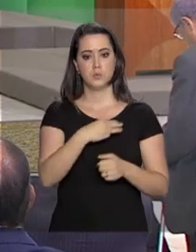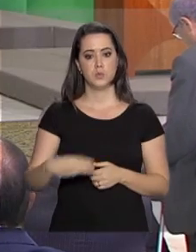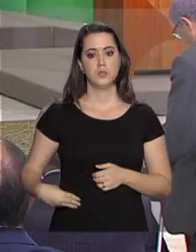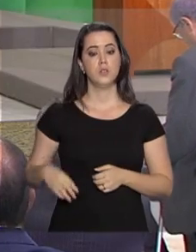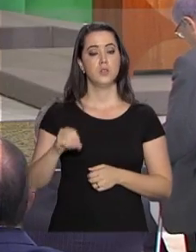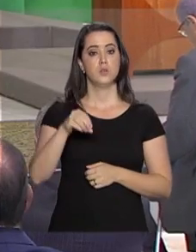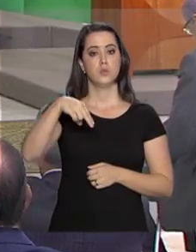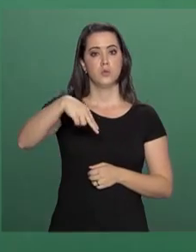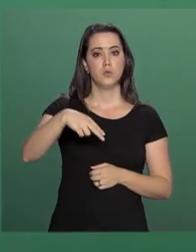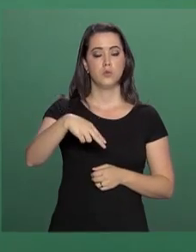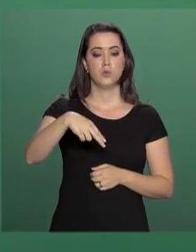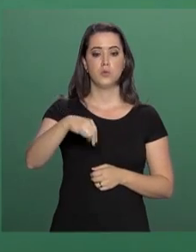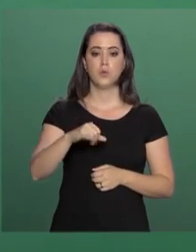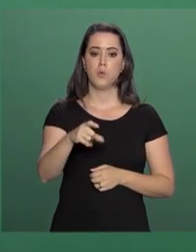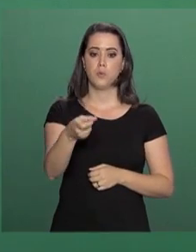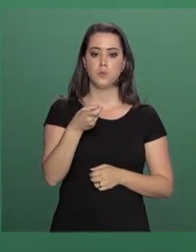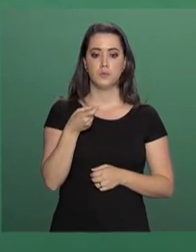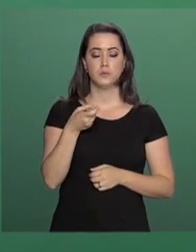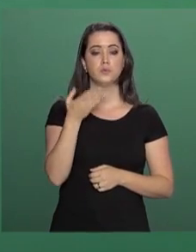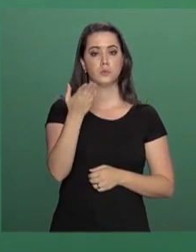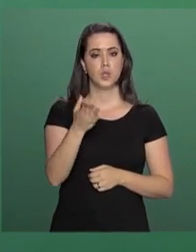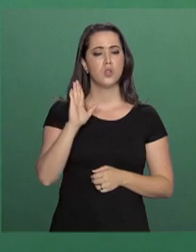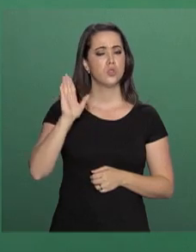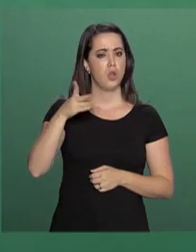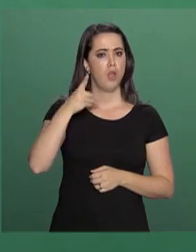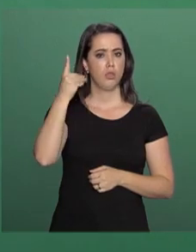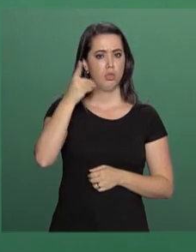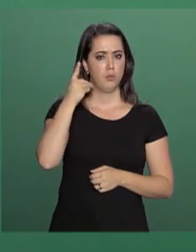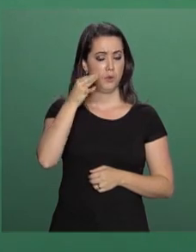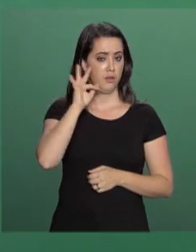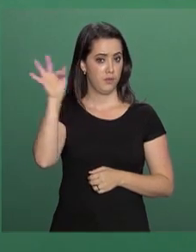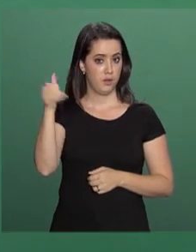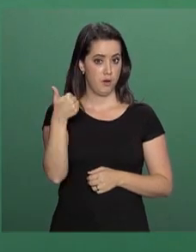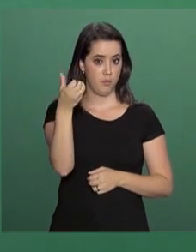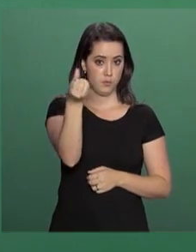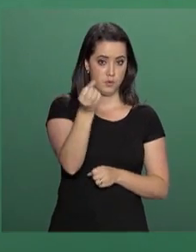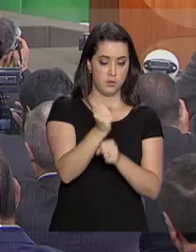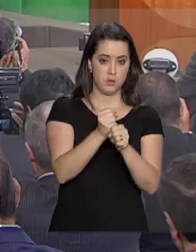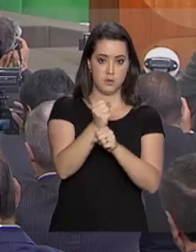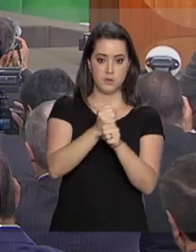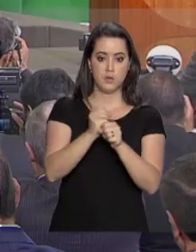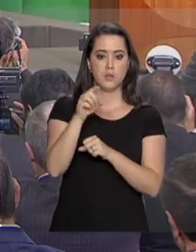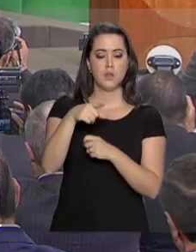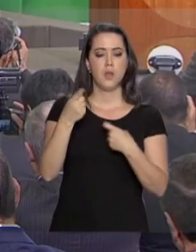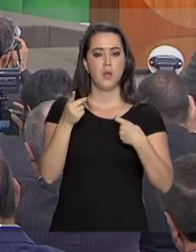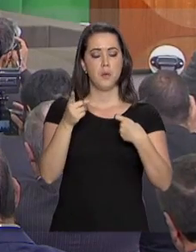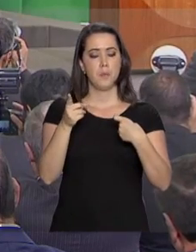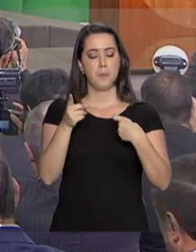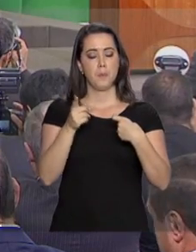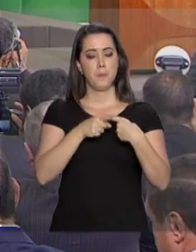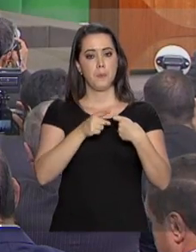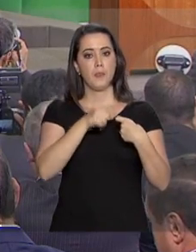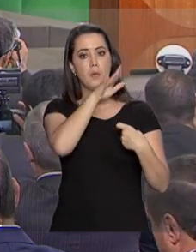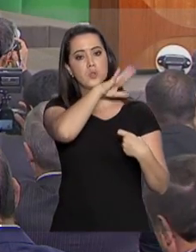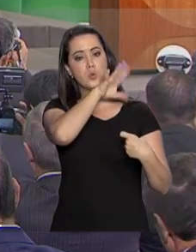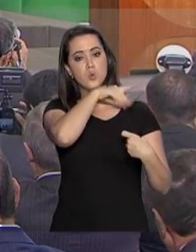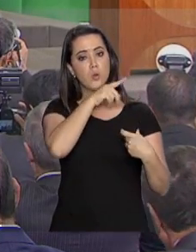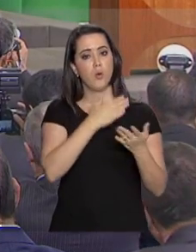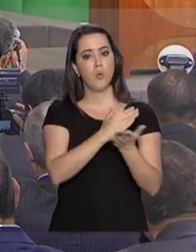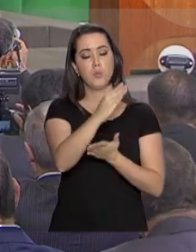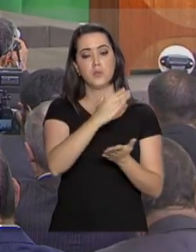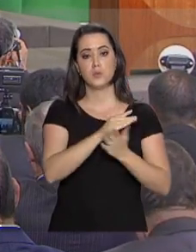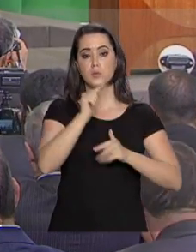Onyx Lorenzoni. Deputado federal há 16 anos, Onyx é médico veterinário e iniciou sua atuação